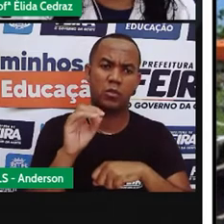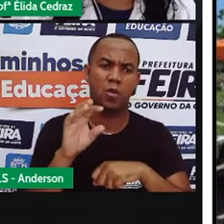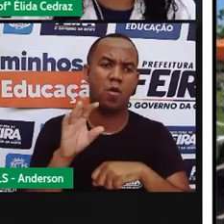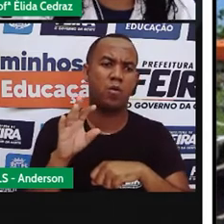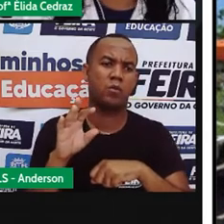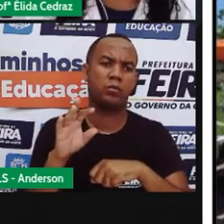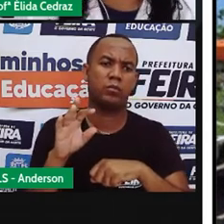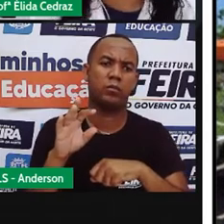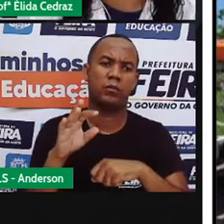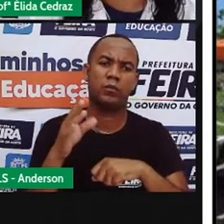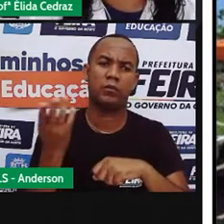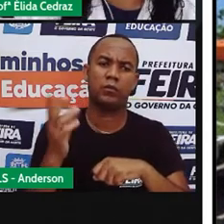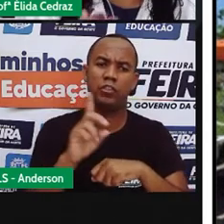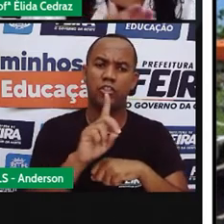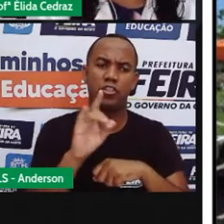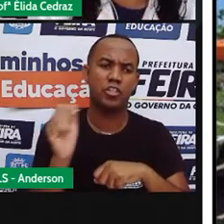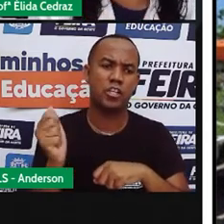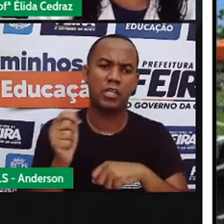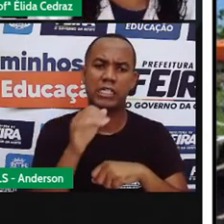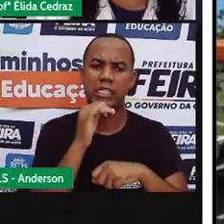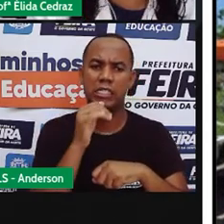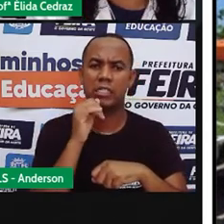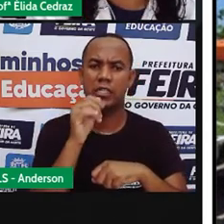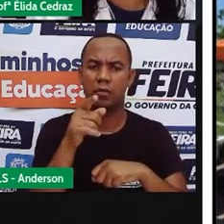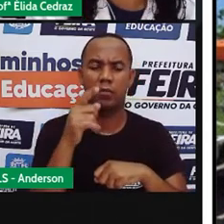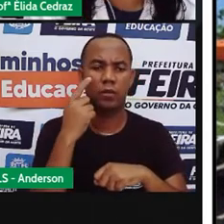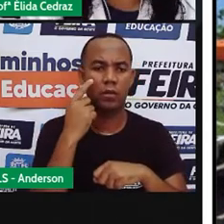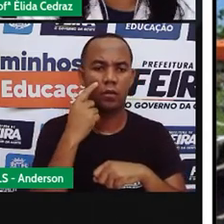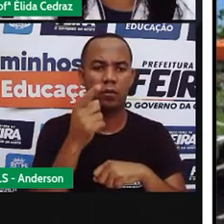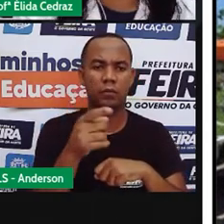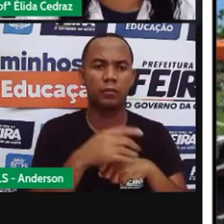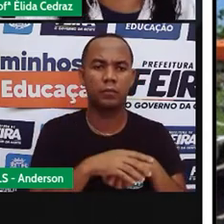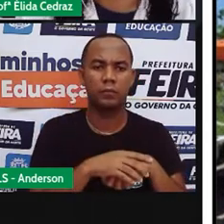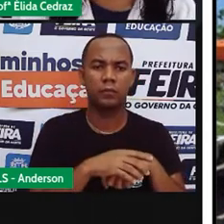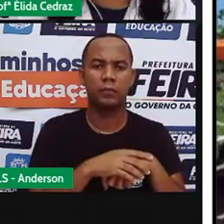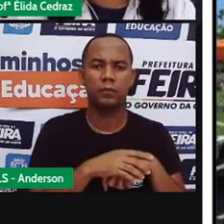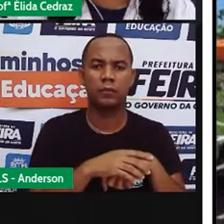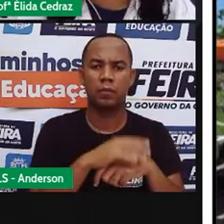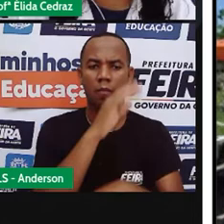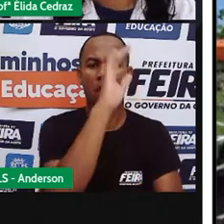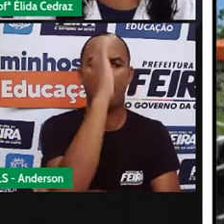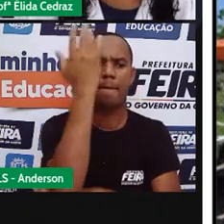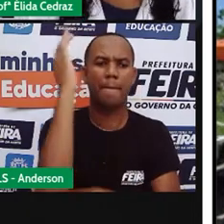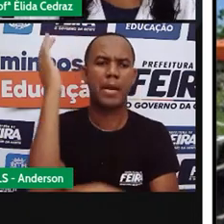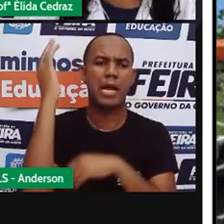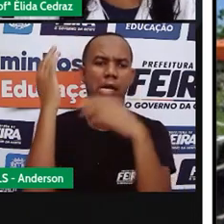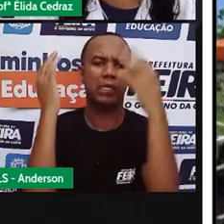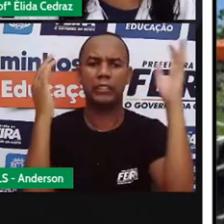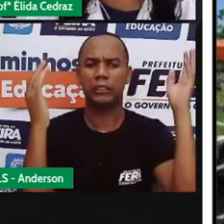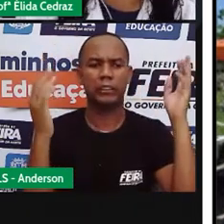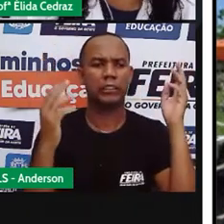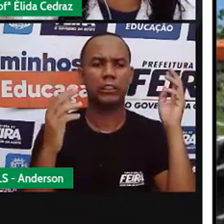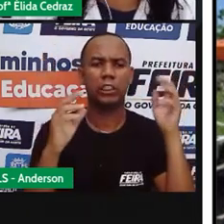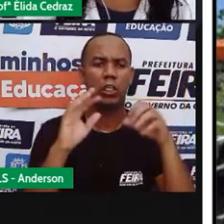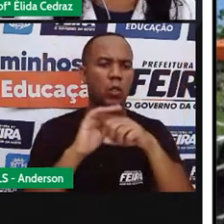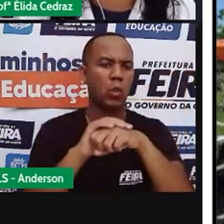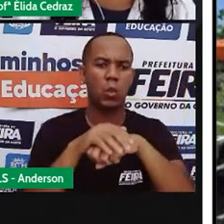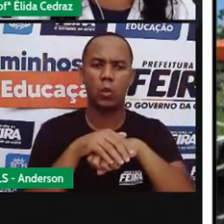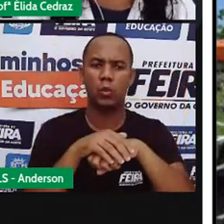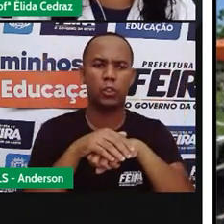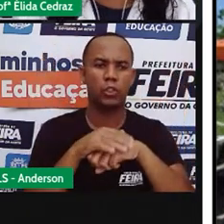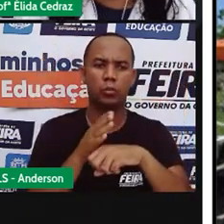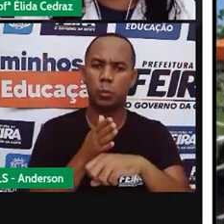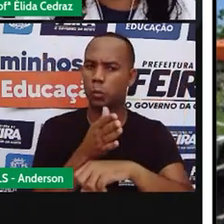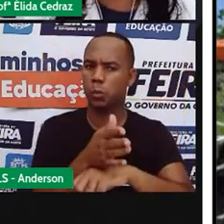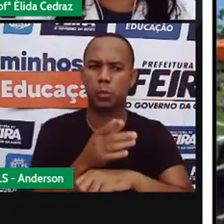fechados. Como é o Parque Rival do Serteira e o Parque da Cidade. Eles não funcionam depois das